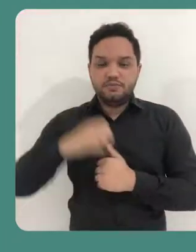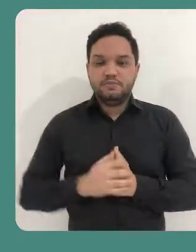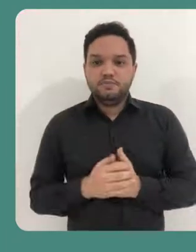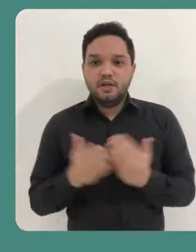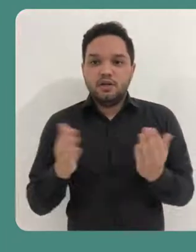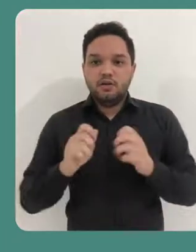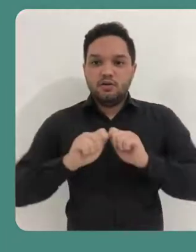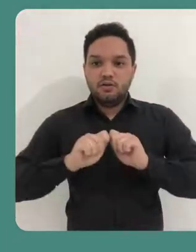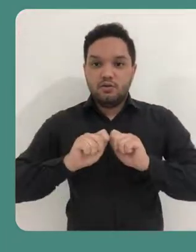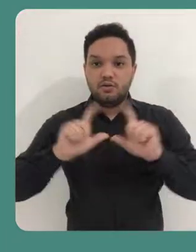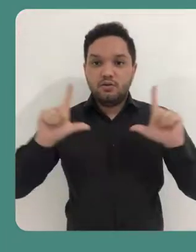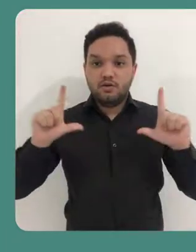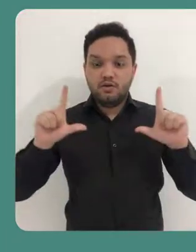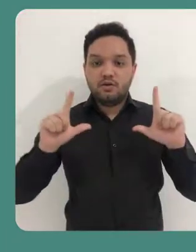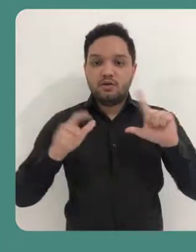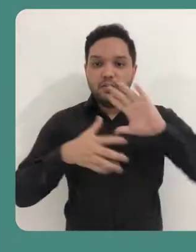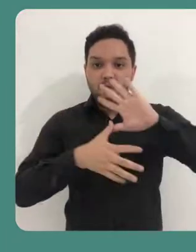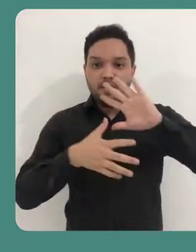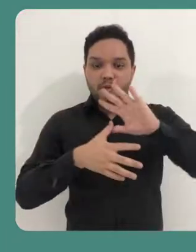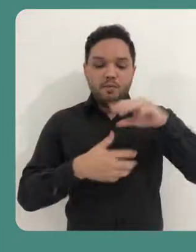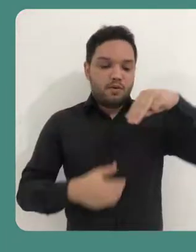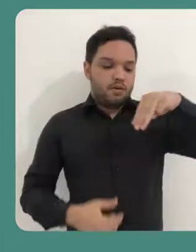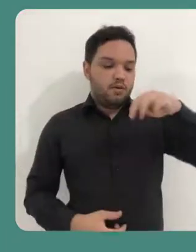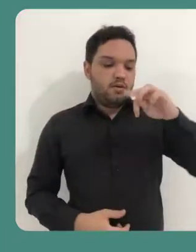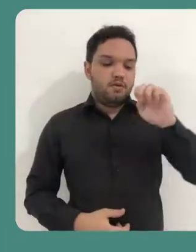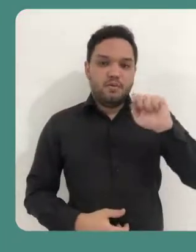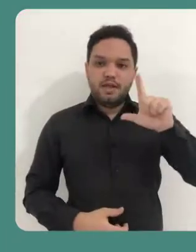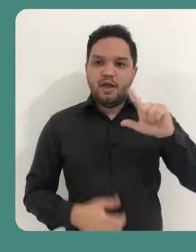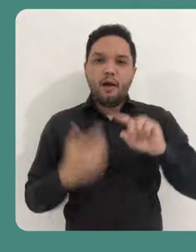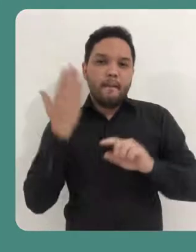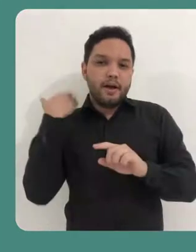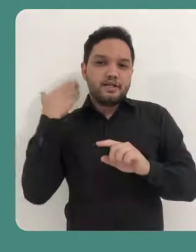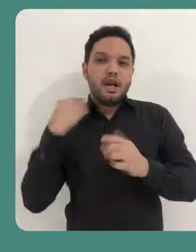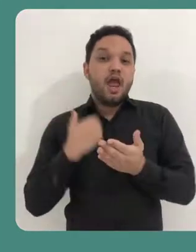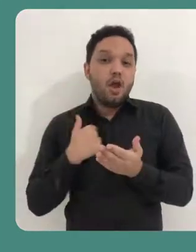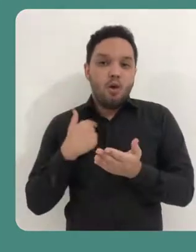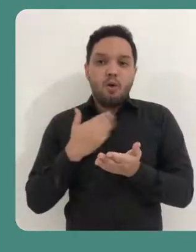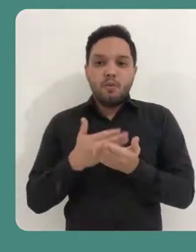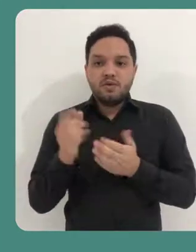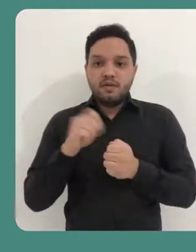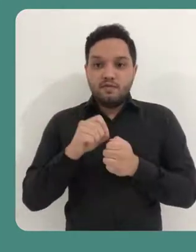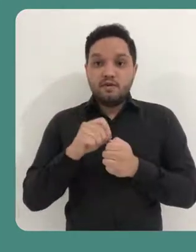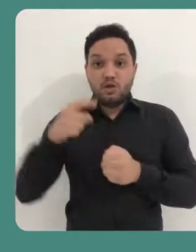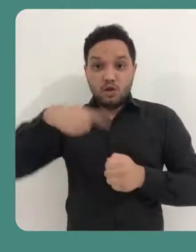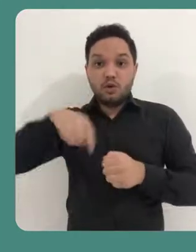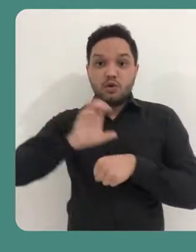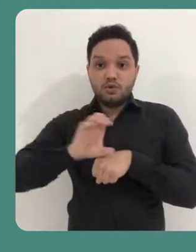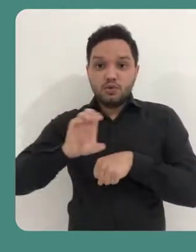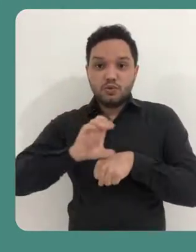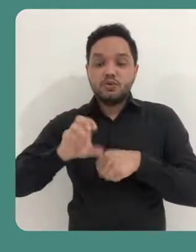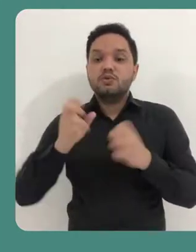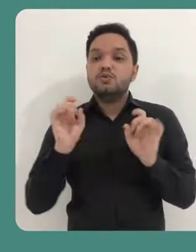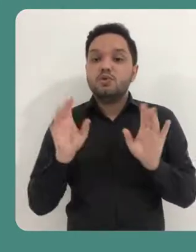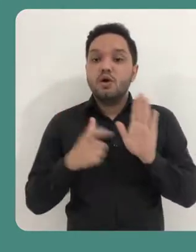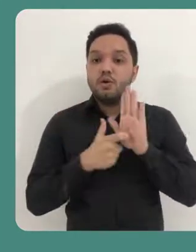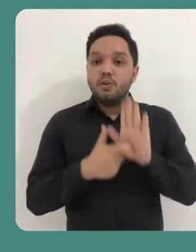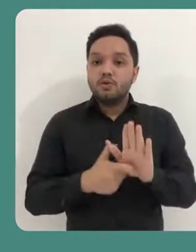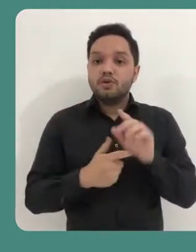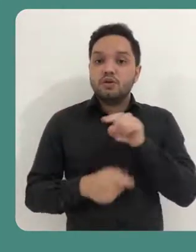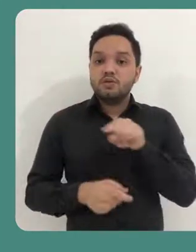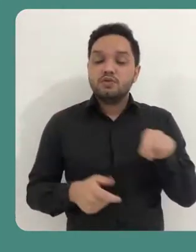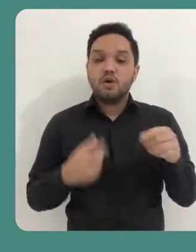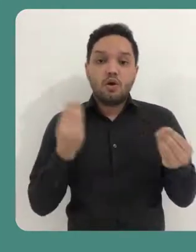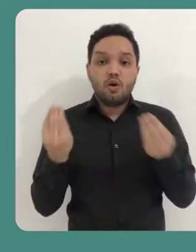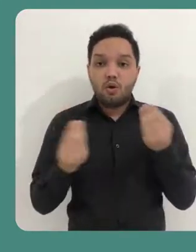Eu vou abrir aqui um mapa mental que eu estava construindo, que é do nosso curso, só para mostrar para vocês